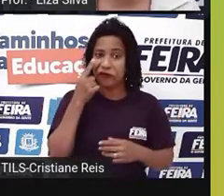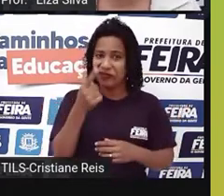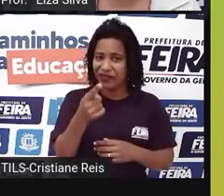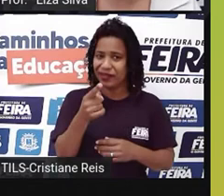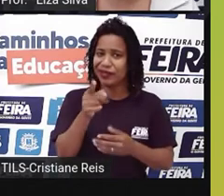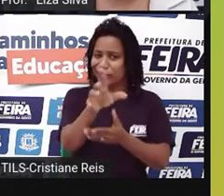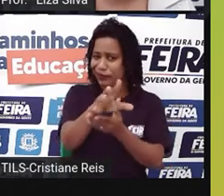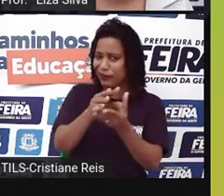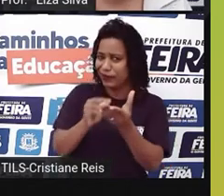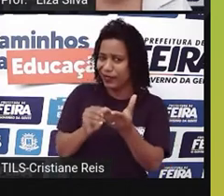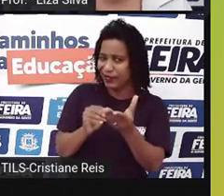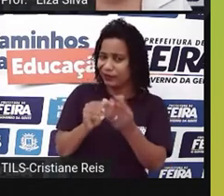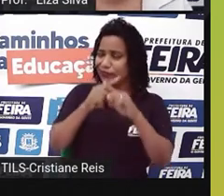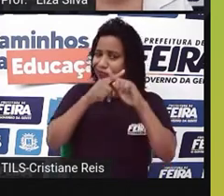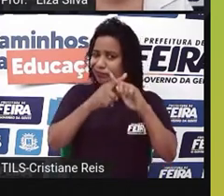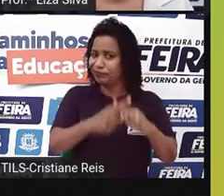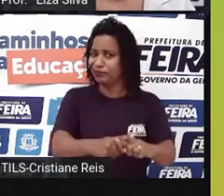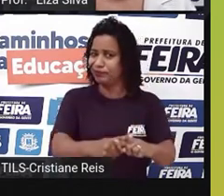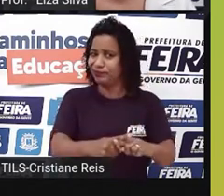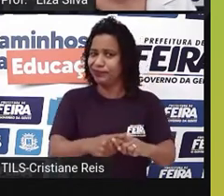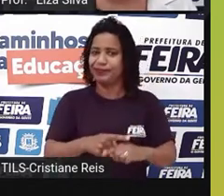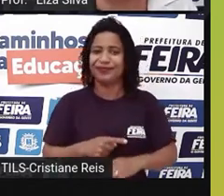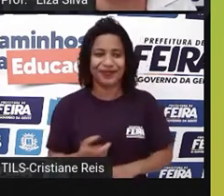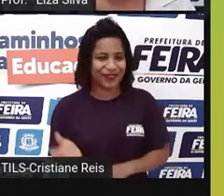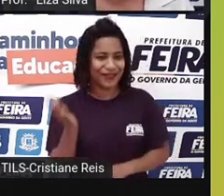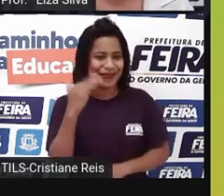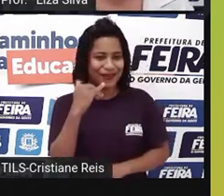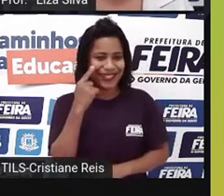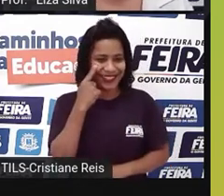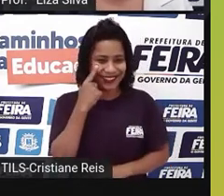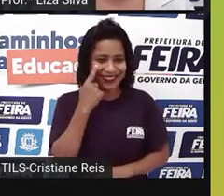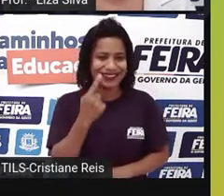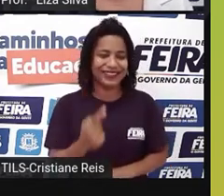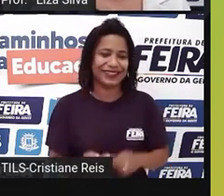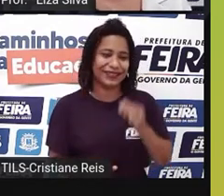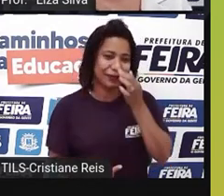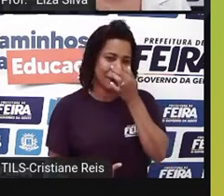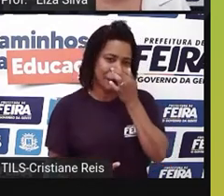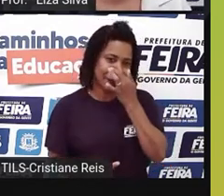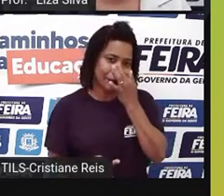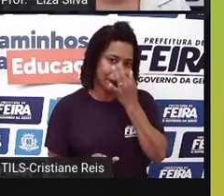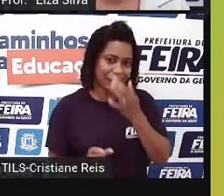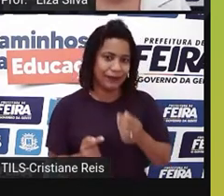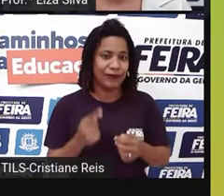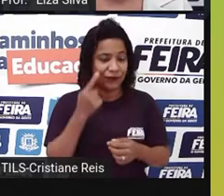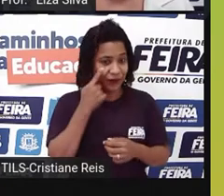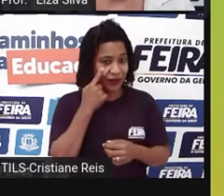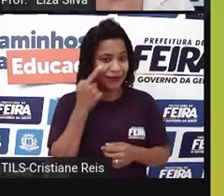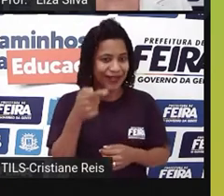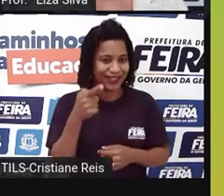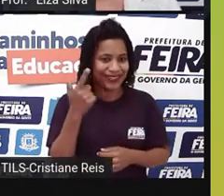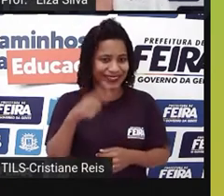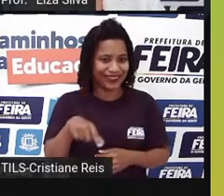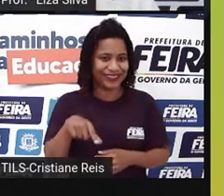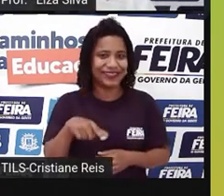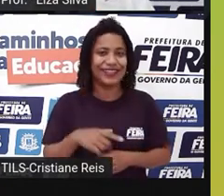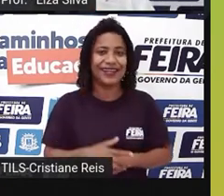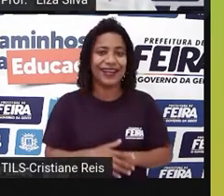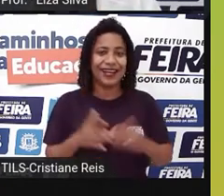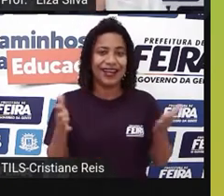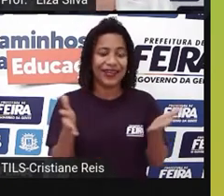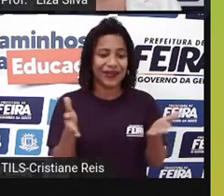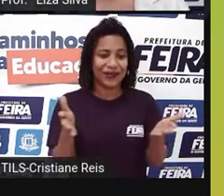isso jamais. Ok? Let's go? Vamos lá. Tem mais novidade por aí. E agora,